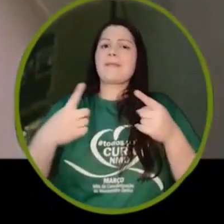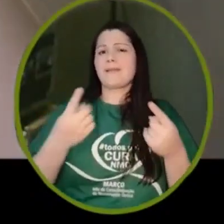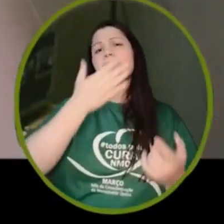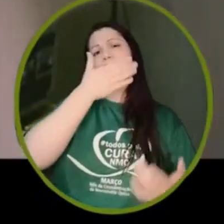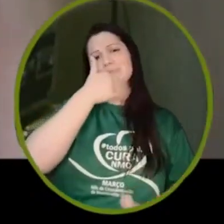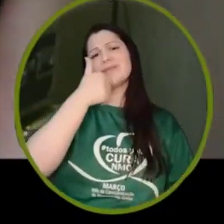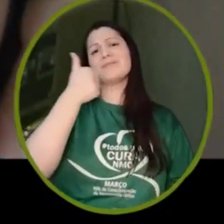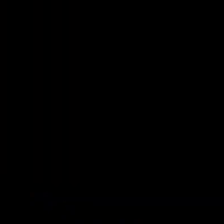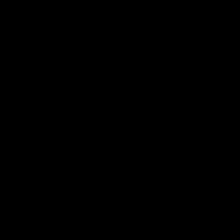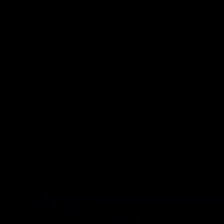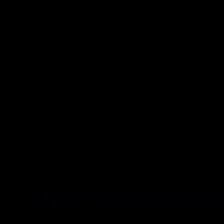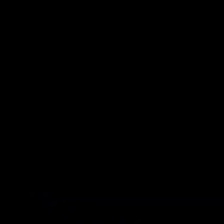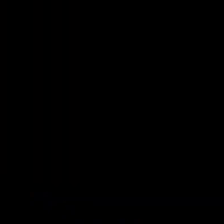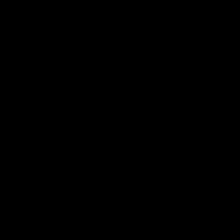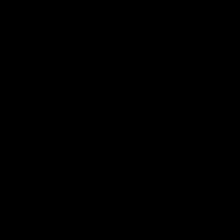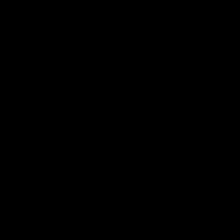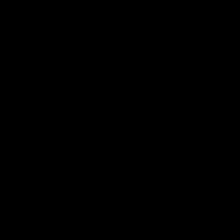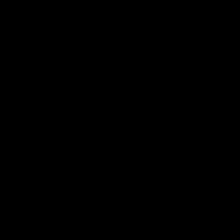rara,